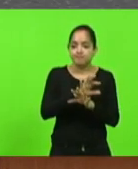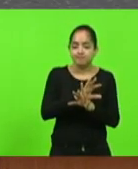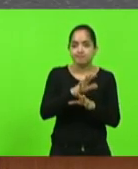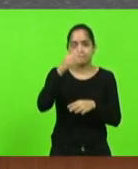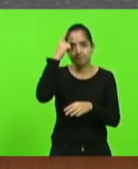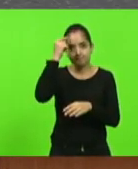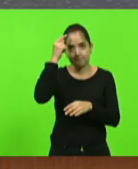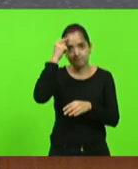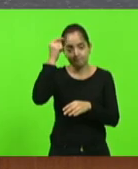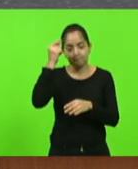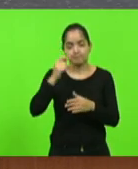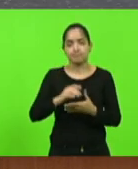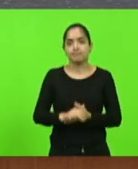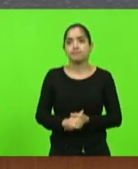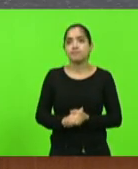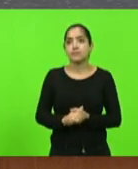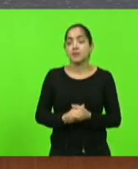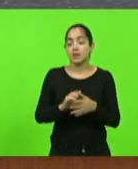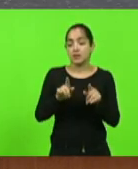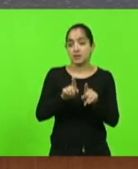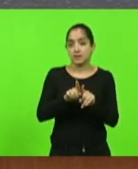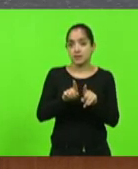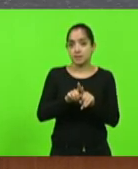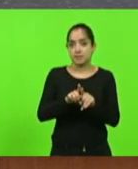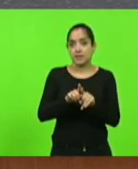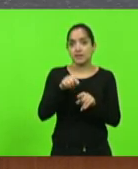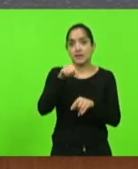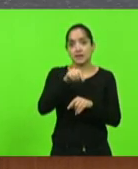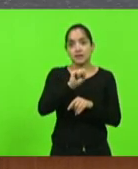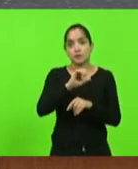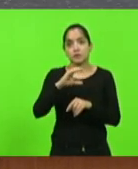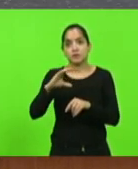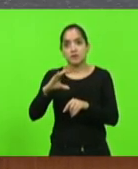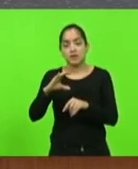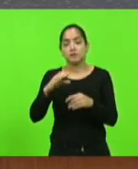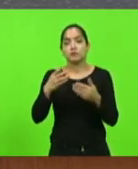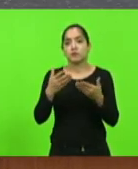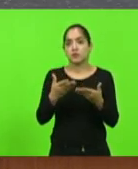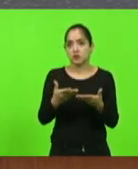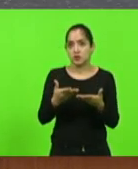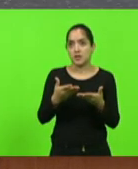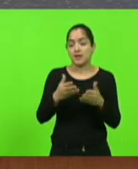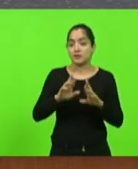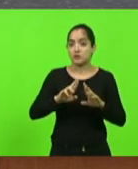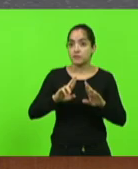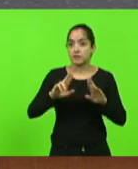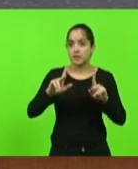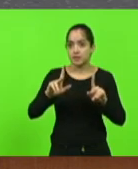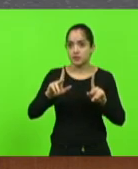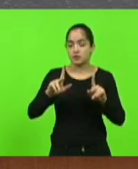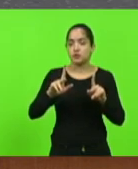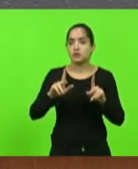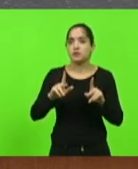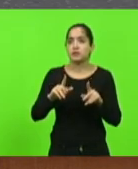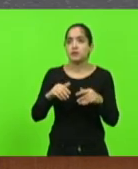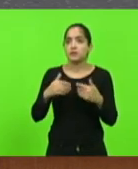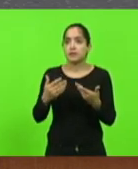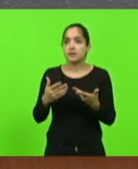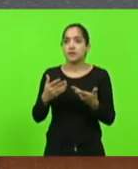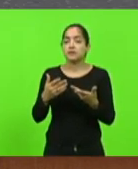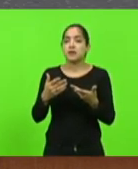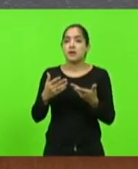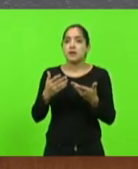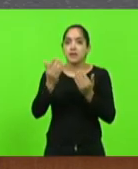superior, e obviamente que Santa Catarina, que já é um Estado diferenciado da nação